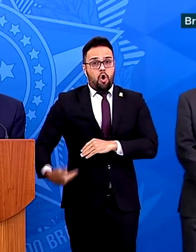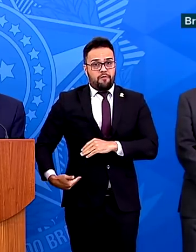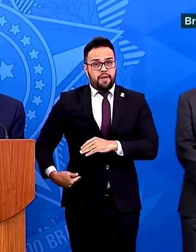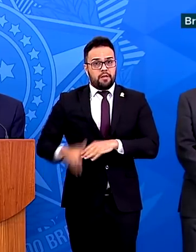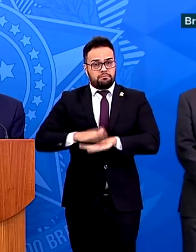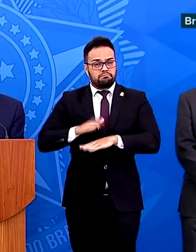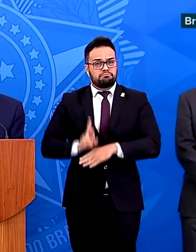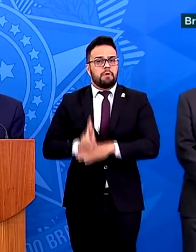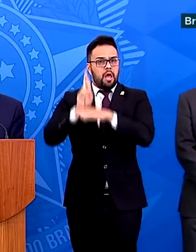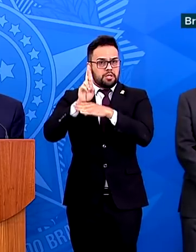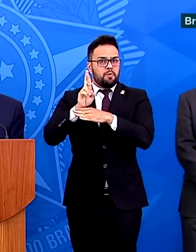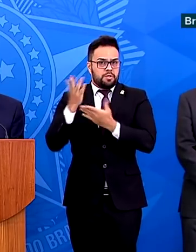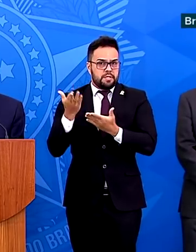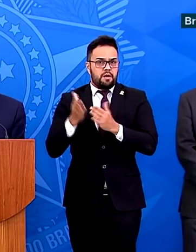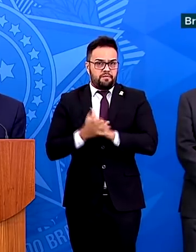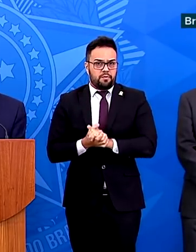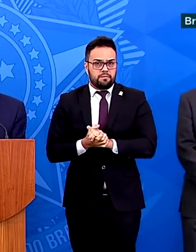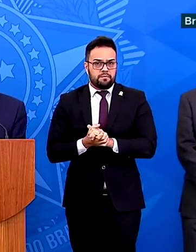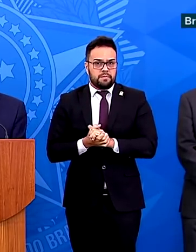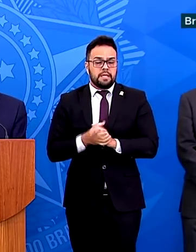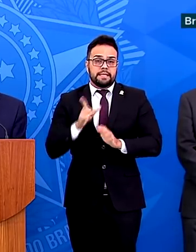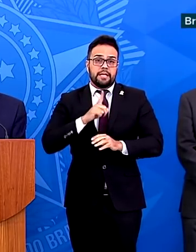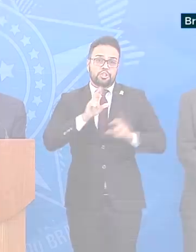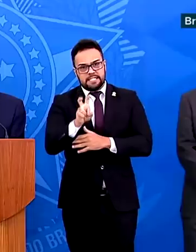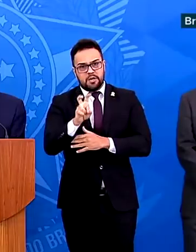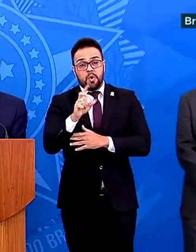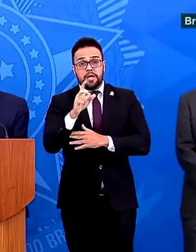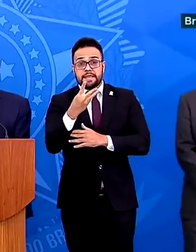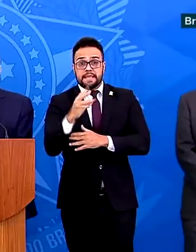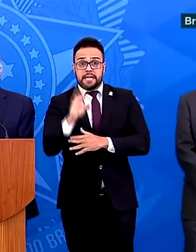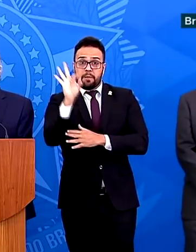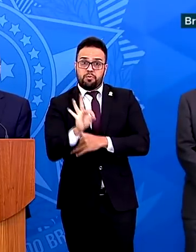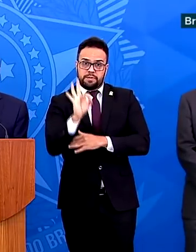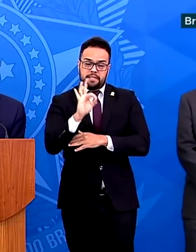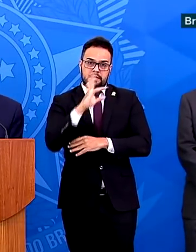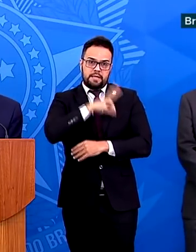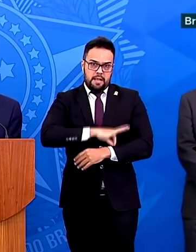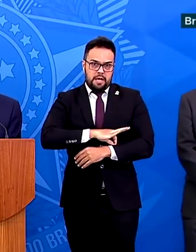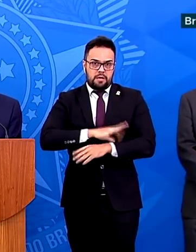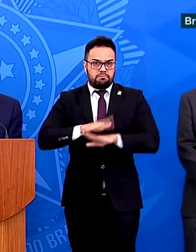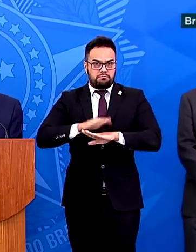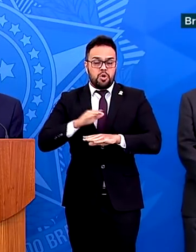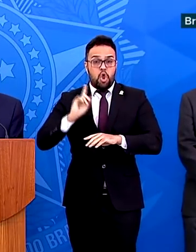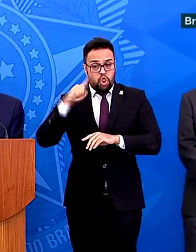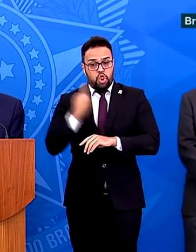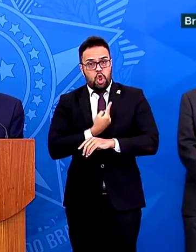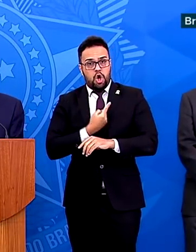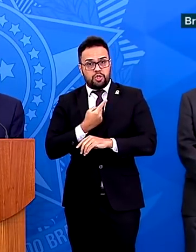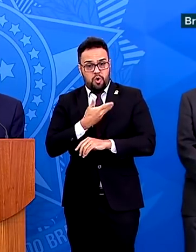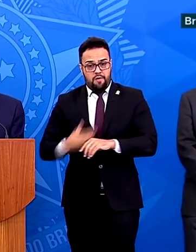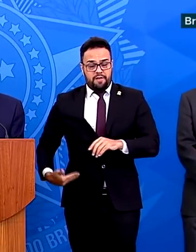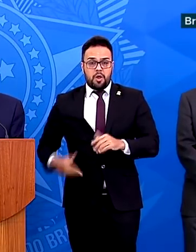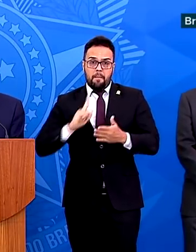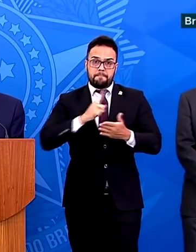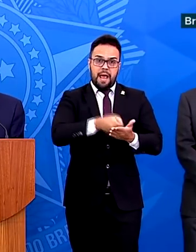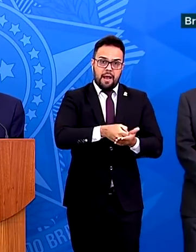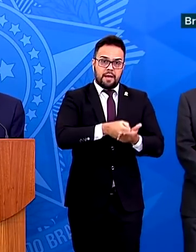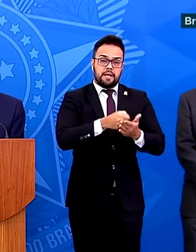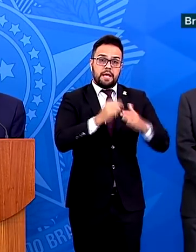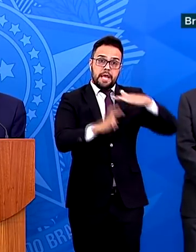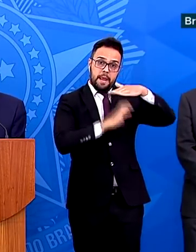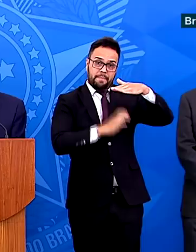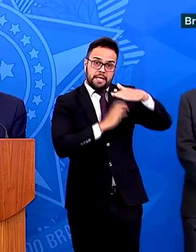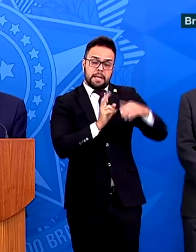essa diferença de salário. Ou seja, nós estamos pagando as empresas para